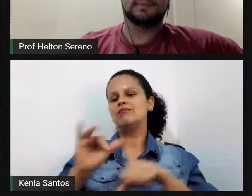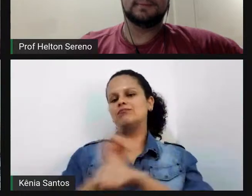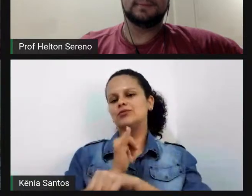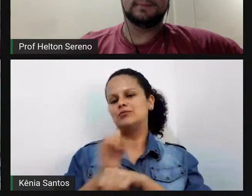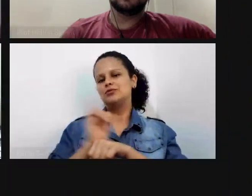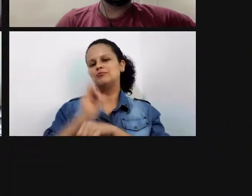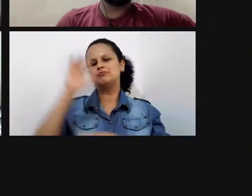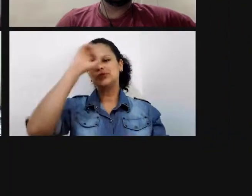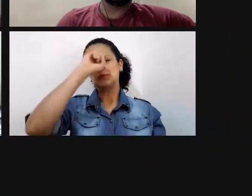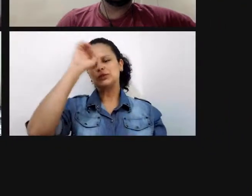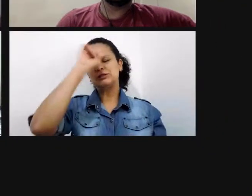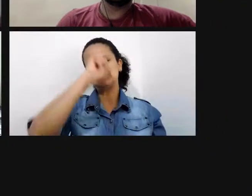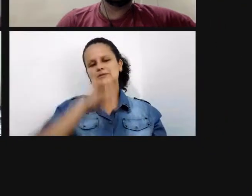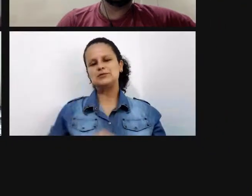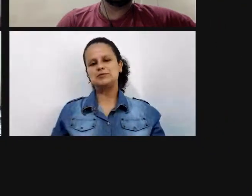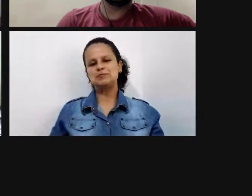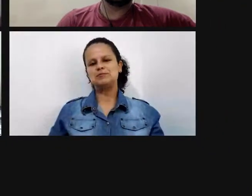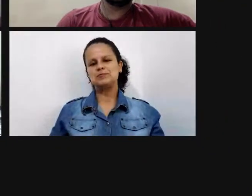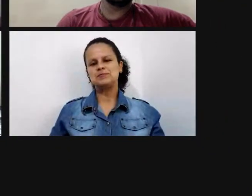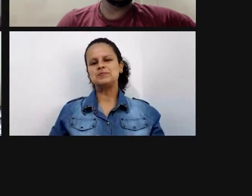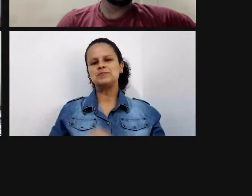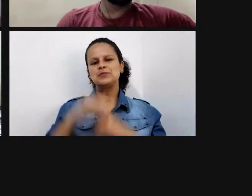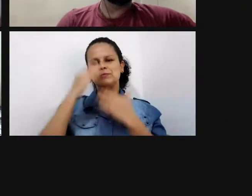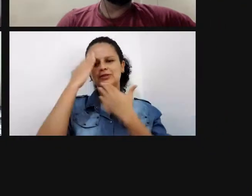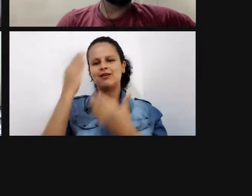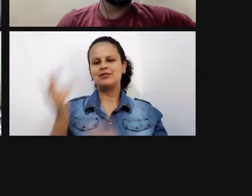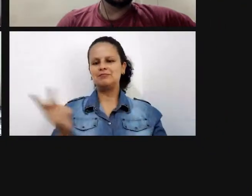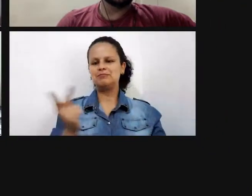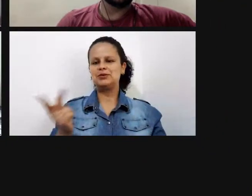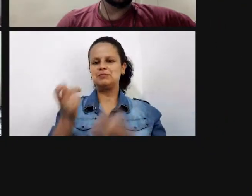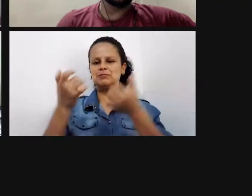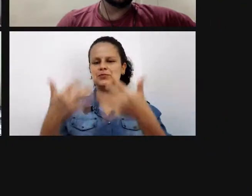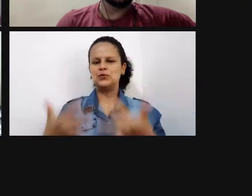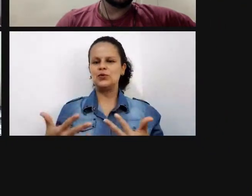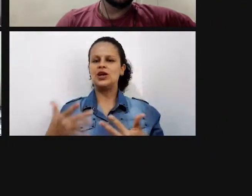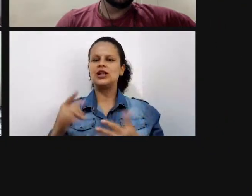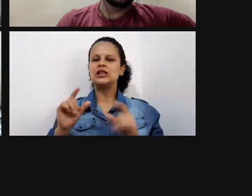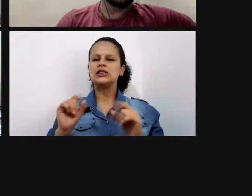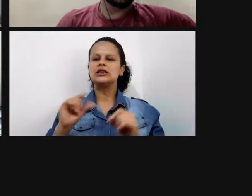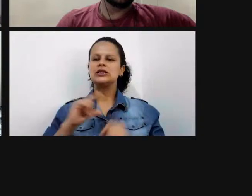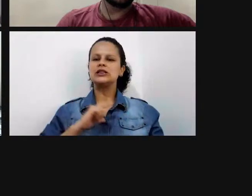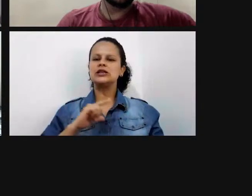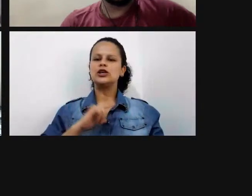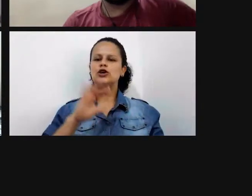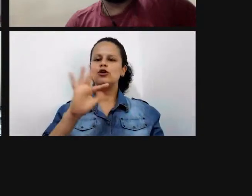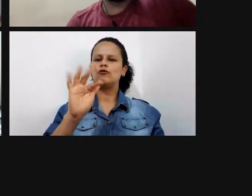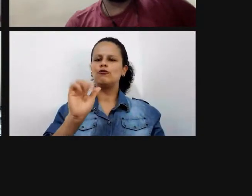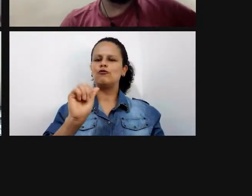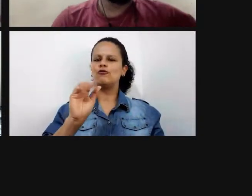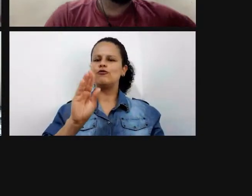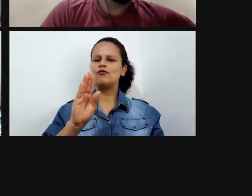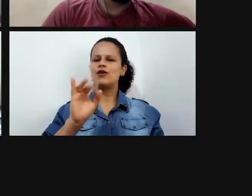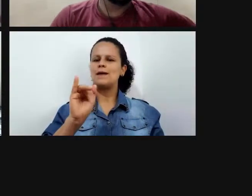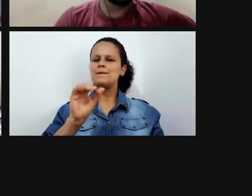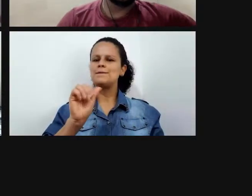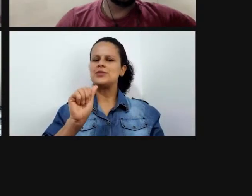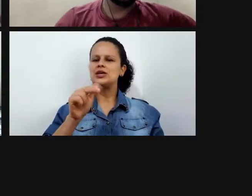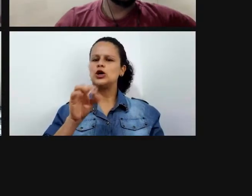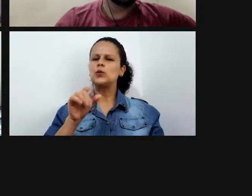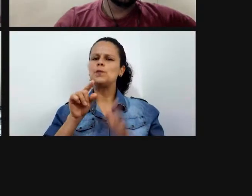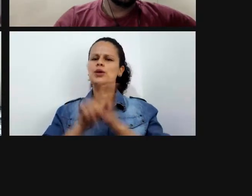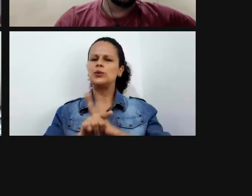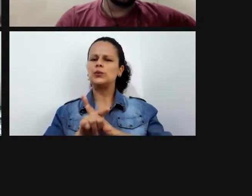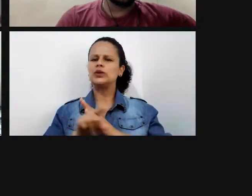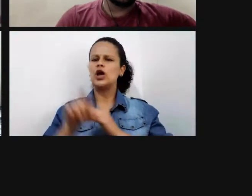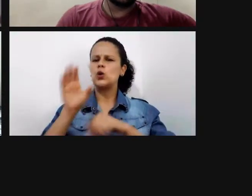ok obrigada Damione Elton tem uma pergunta do Fabiano né teremos atividades práticas no curso